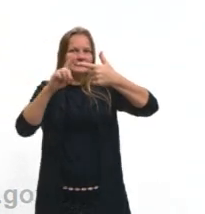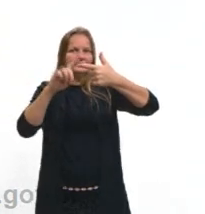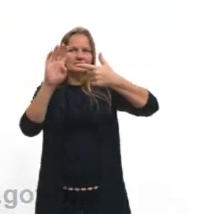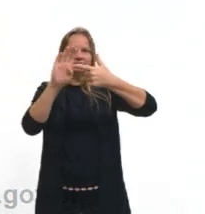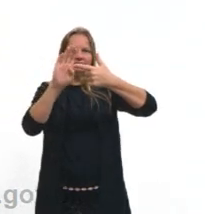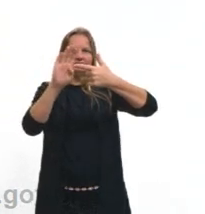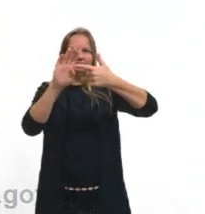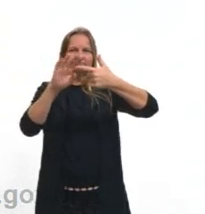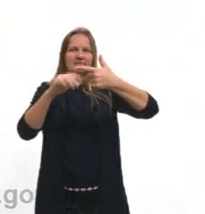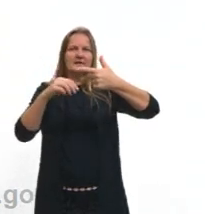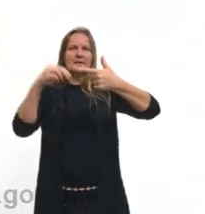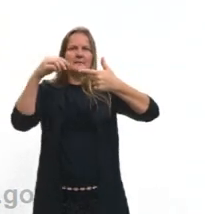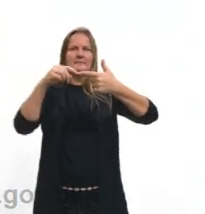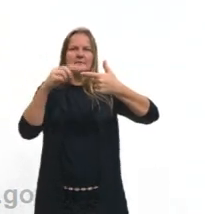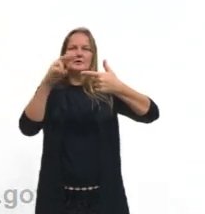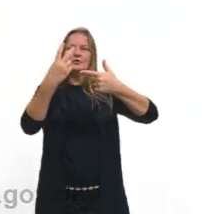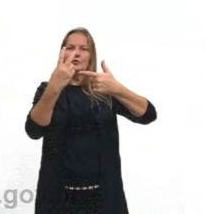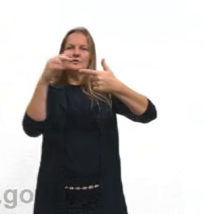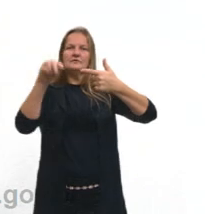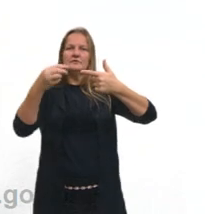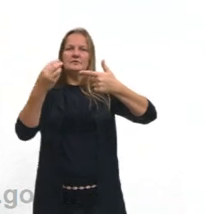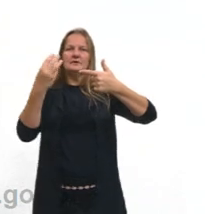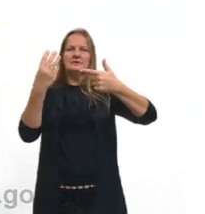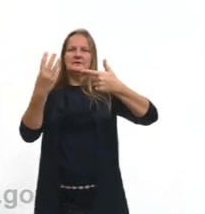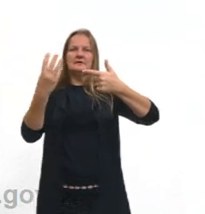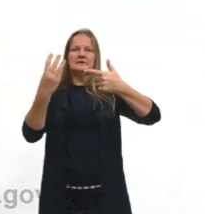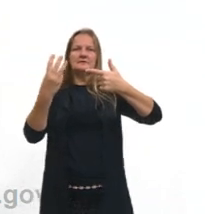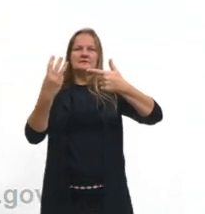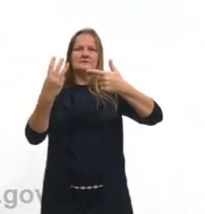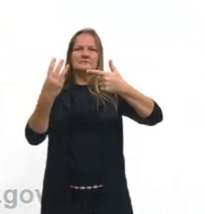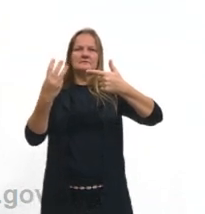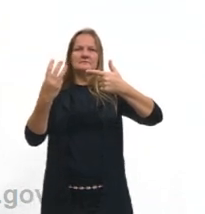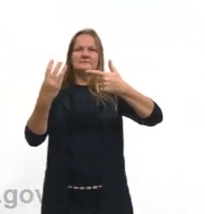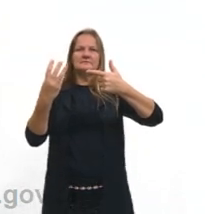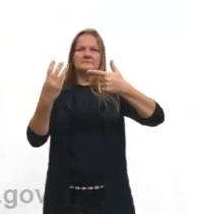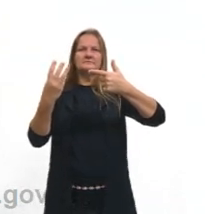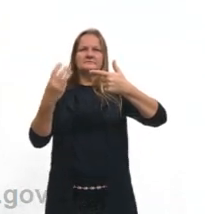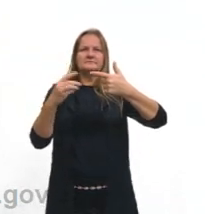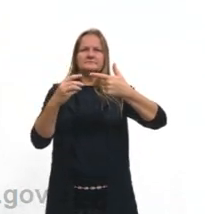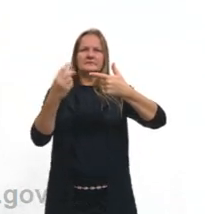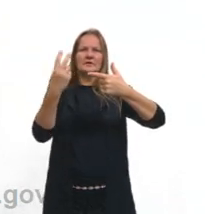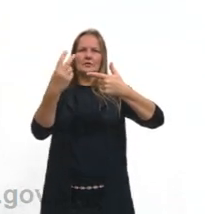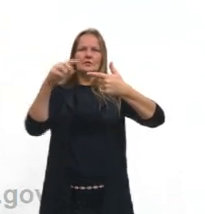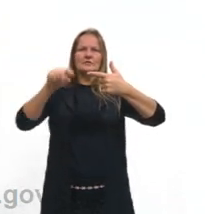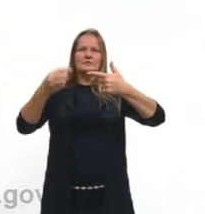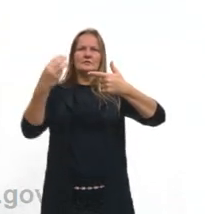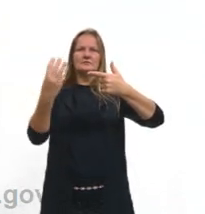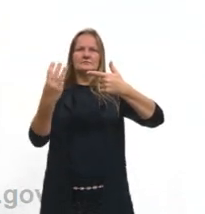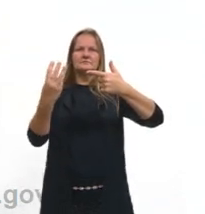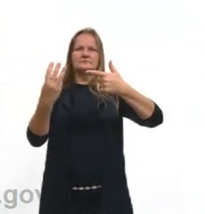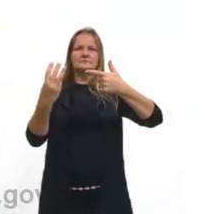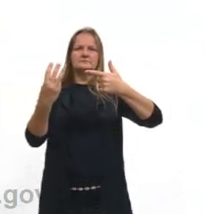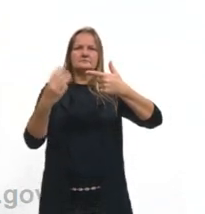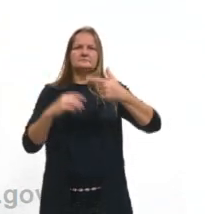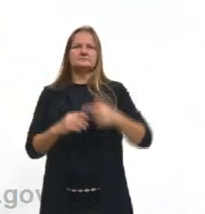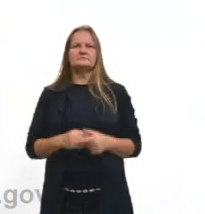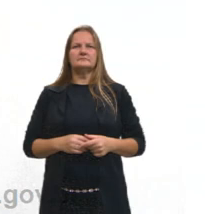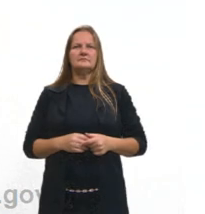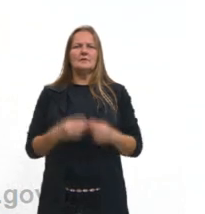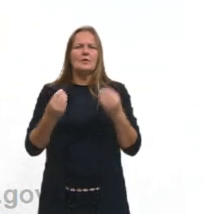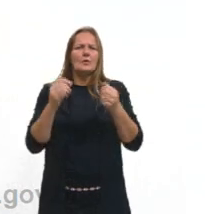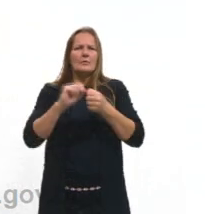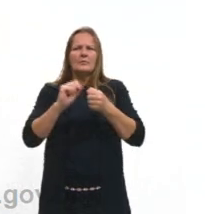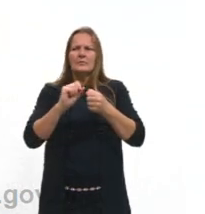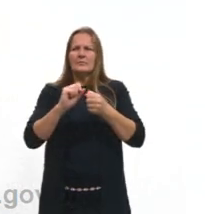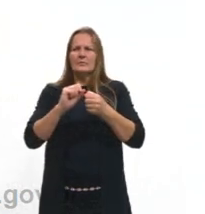opção que aparece 2,3. Certo? Mas vamos só fixar, fazer o B rapidinho para vocês verem